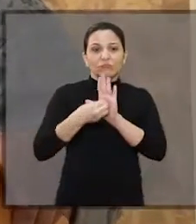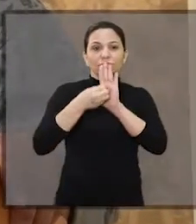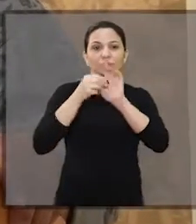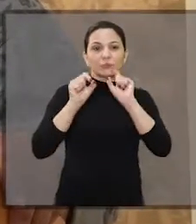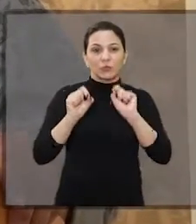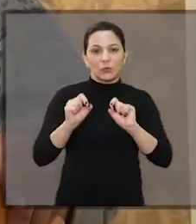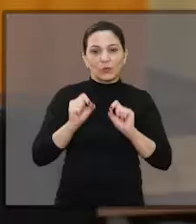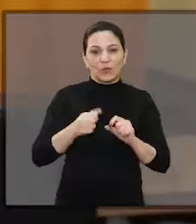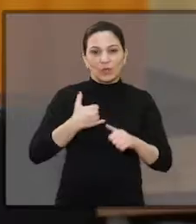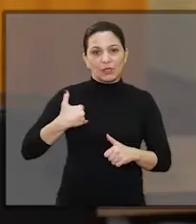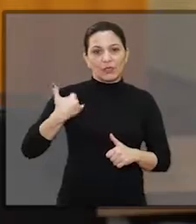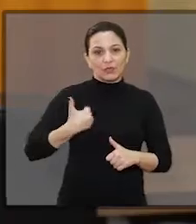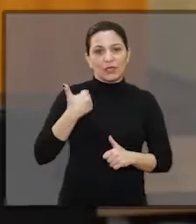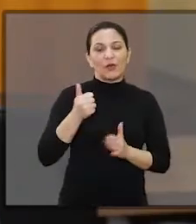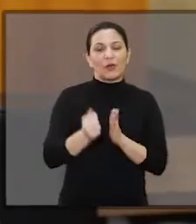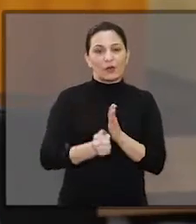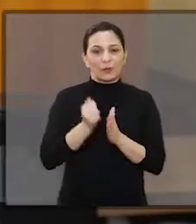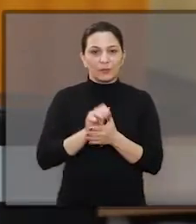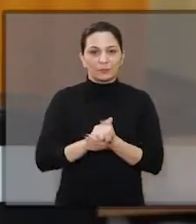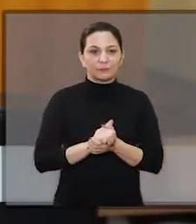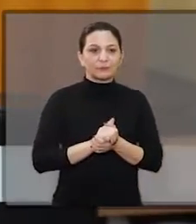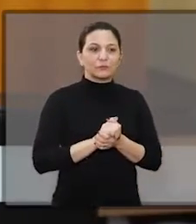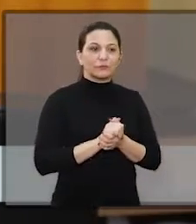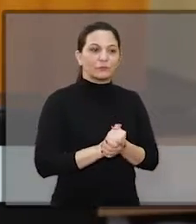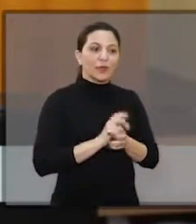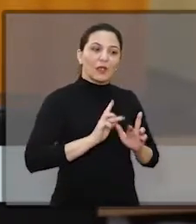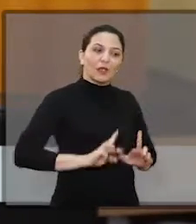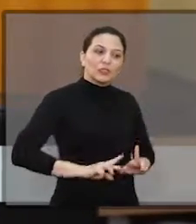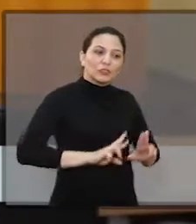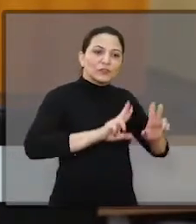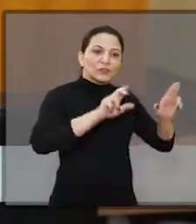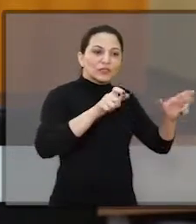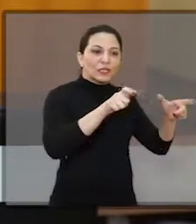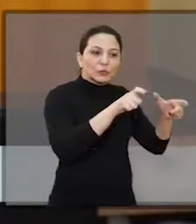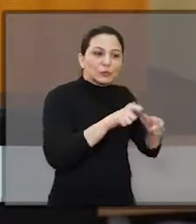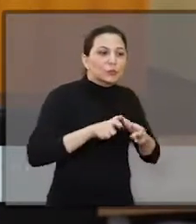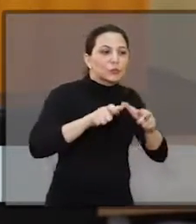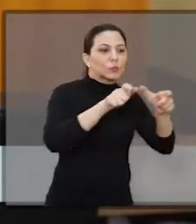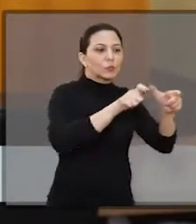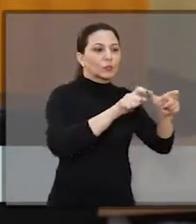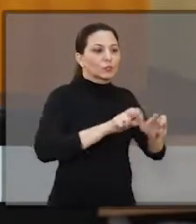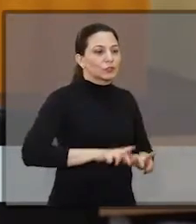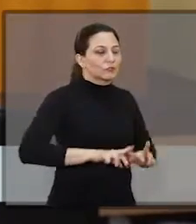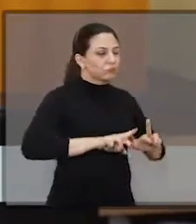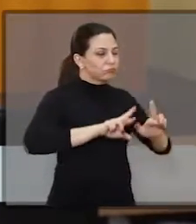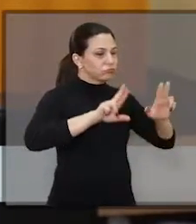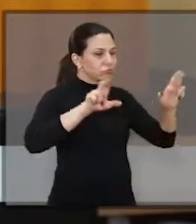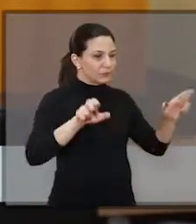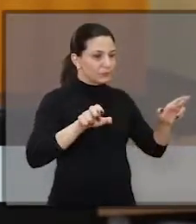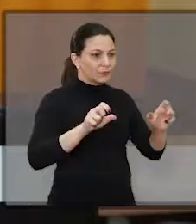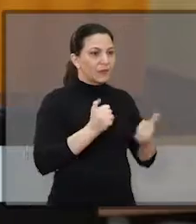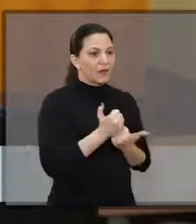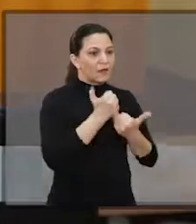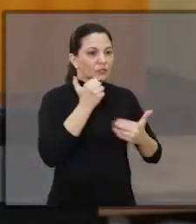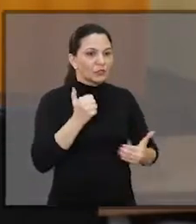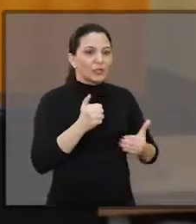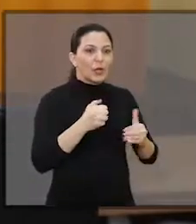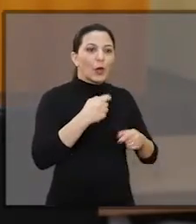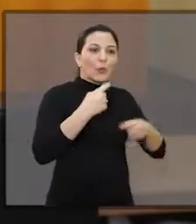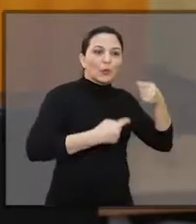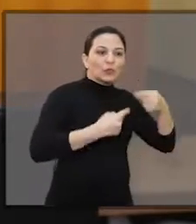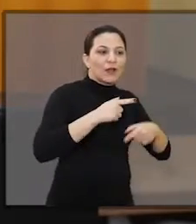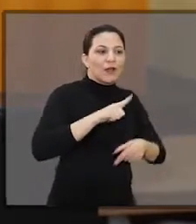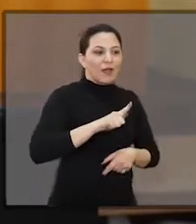de Araraquara. Porque a diversidade se encontra em vários meios, como uma assessoria de